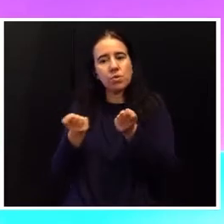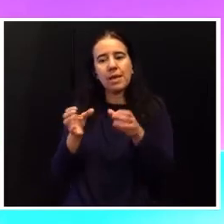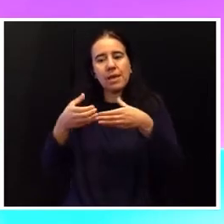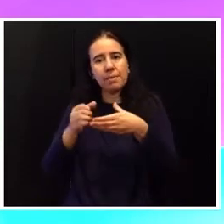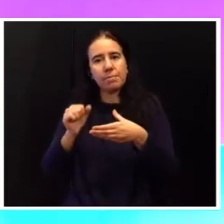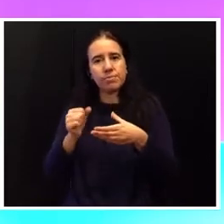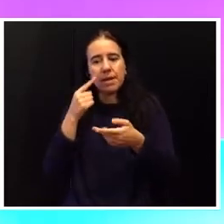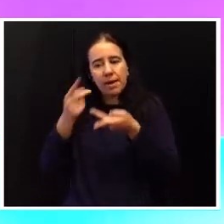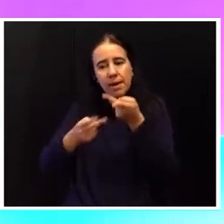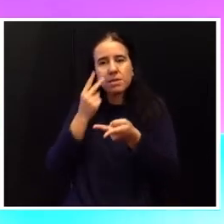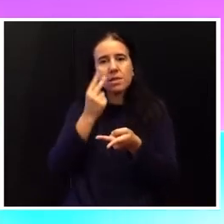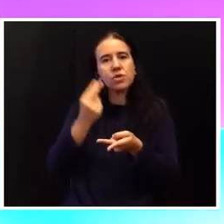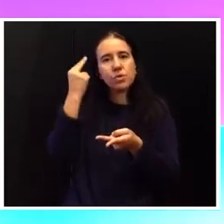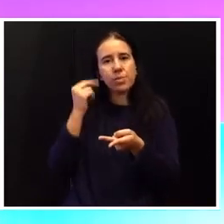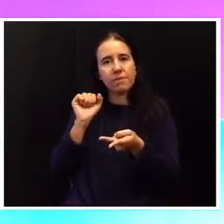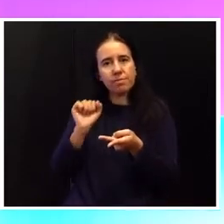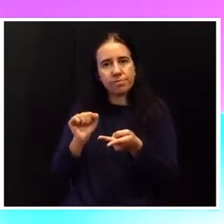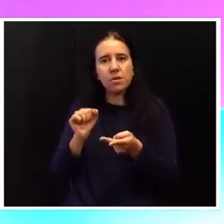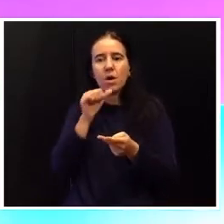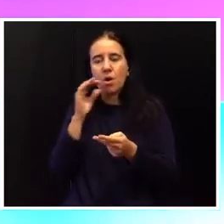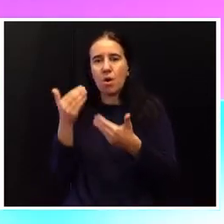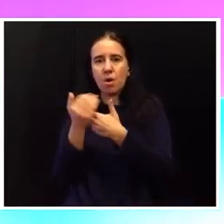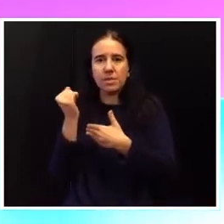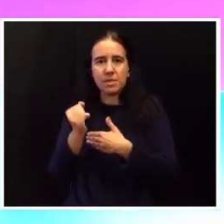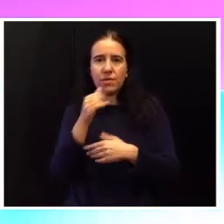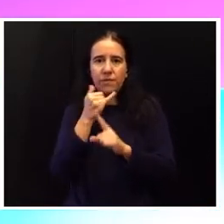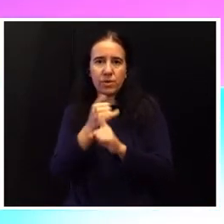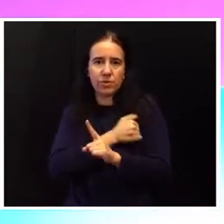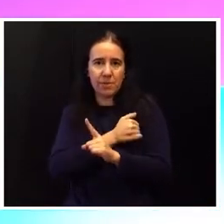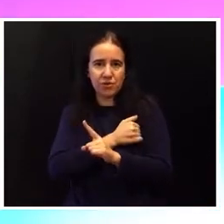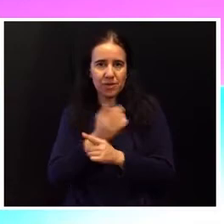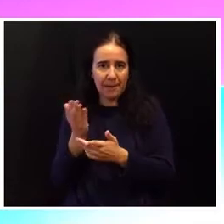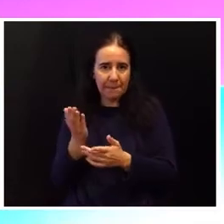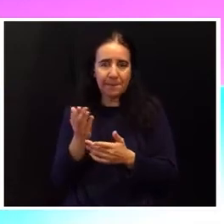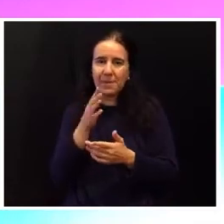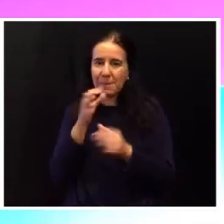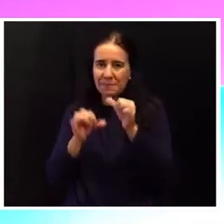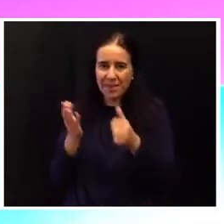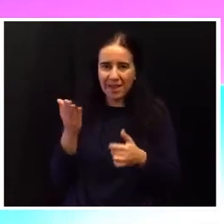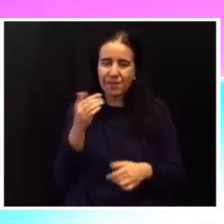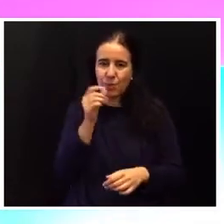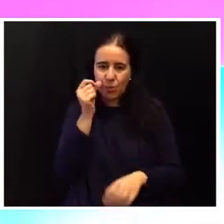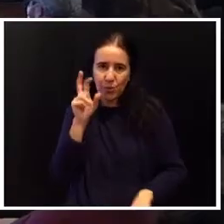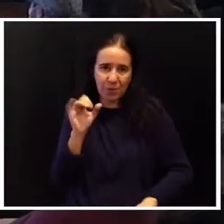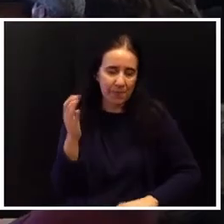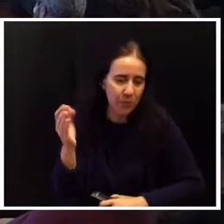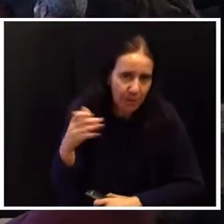equipa de análise retrospectiva de homicídio em violência doméstica. Tem a palavra Rui do Carmo.